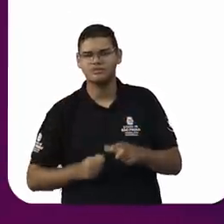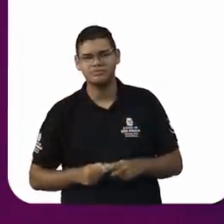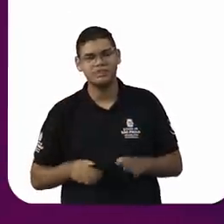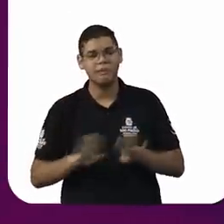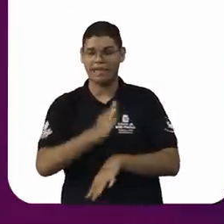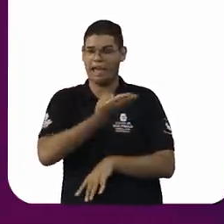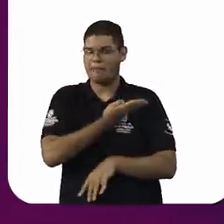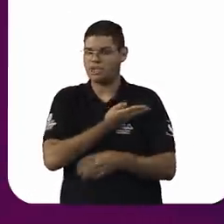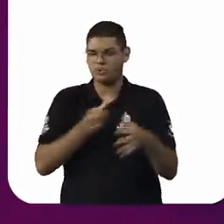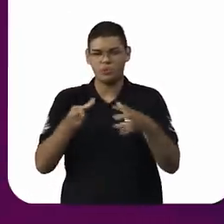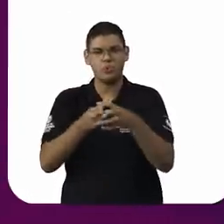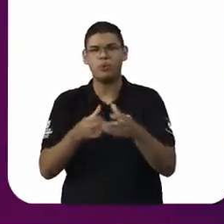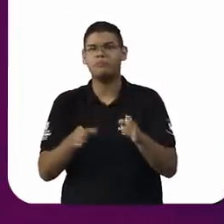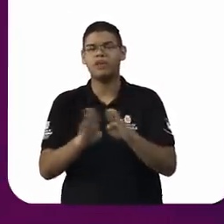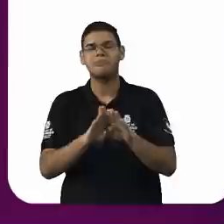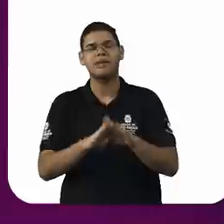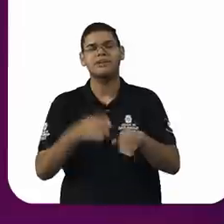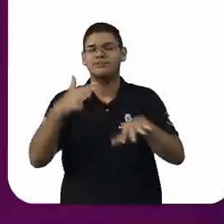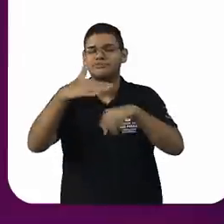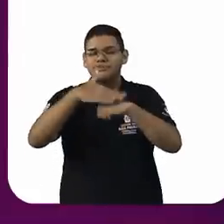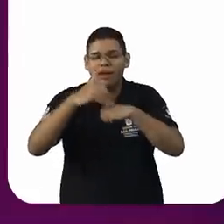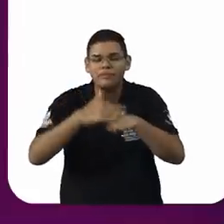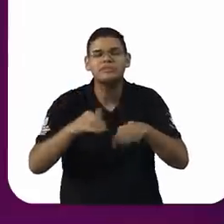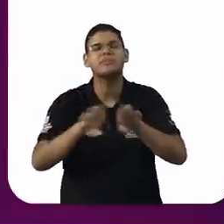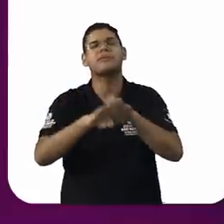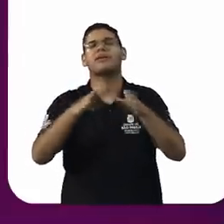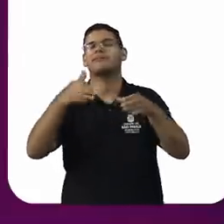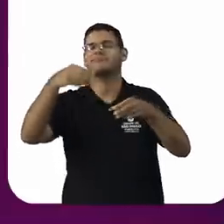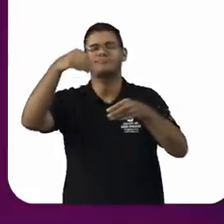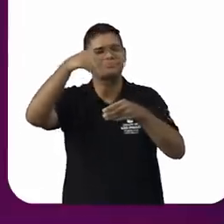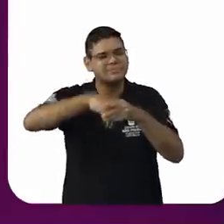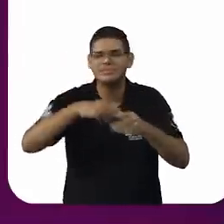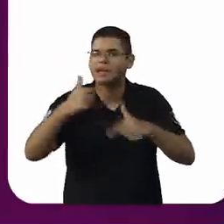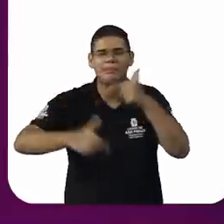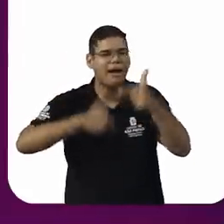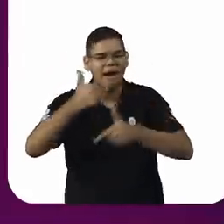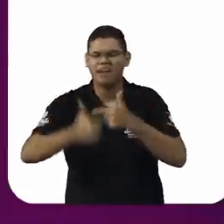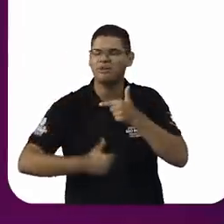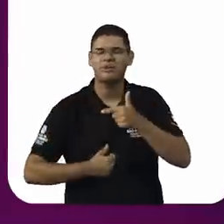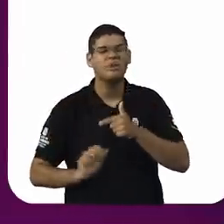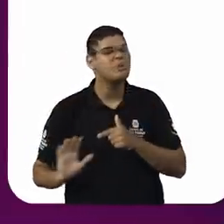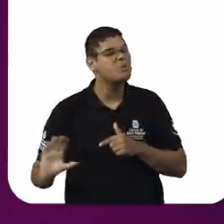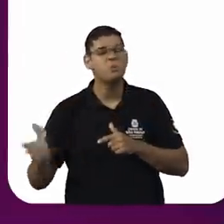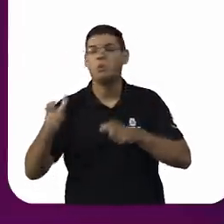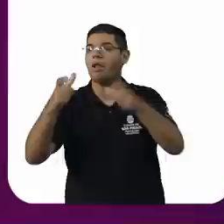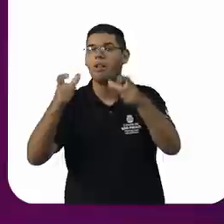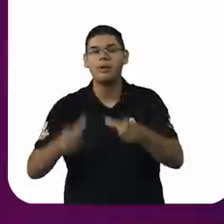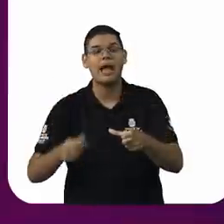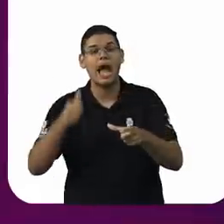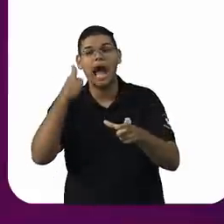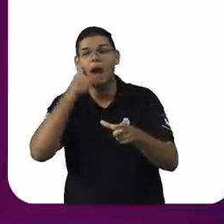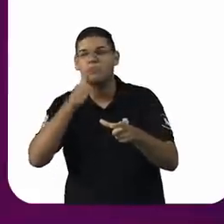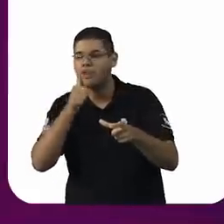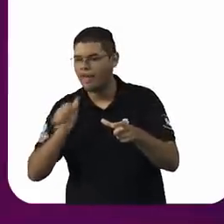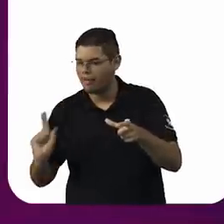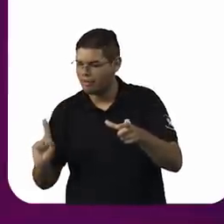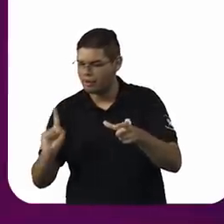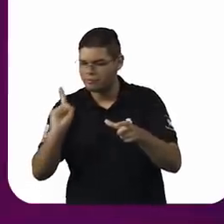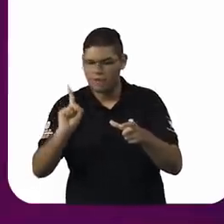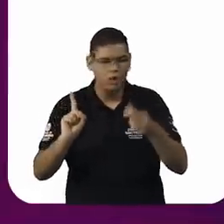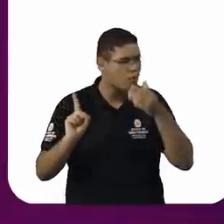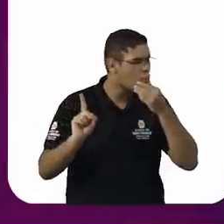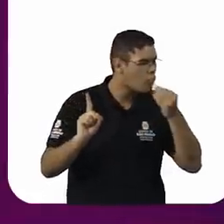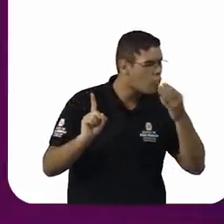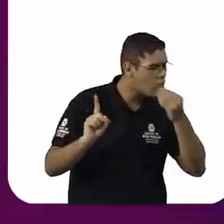ambiente de trabalho, em qualquer lugar onde haja uma mulher e um homem que, ao falar, não utilize o